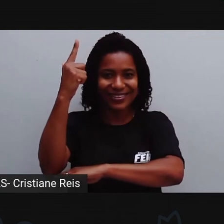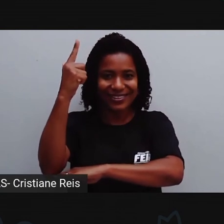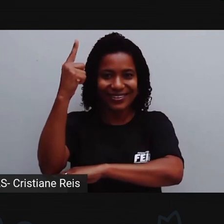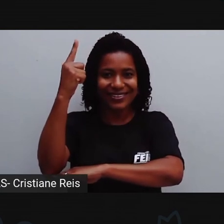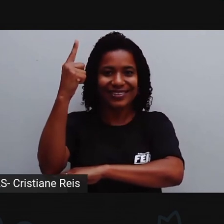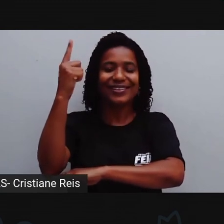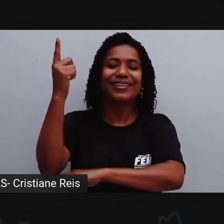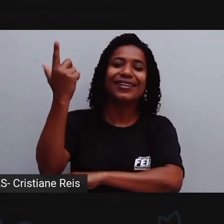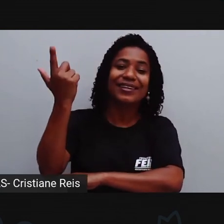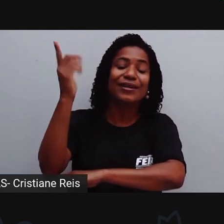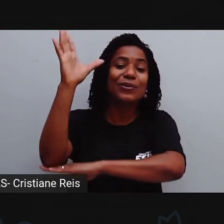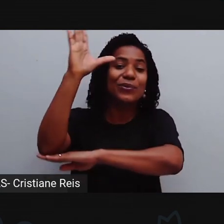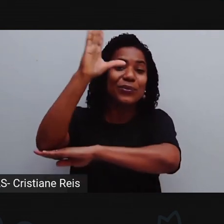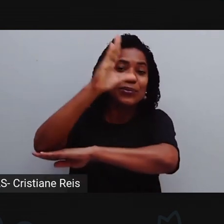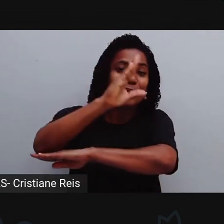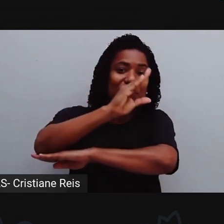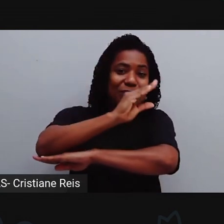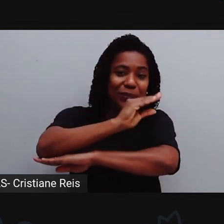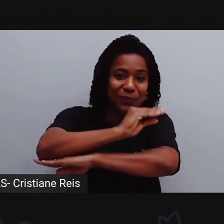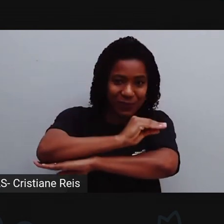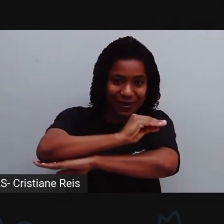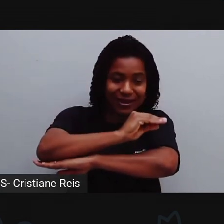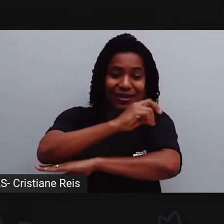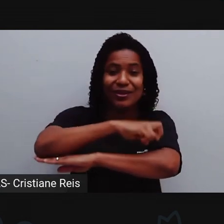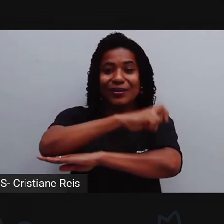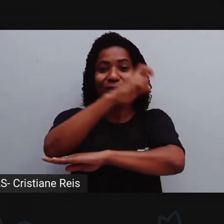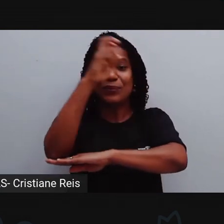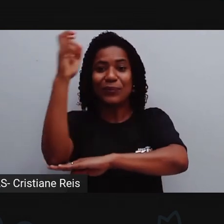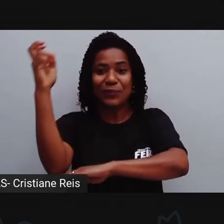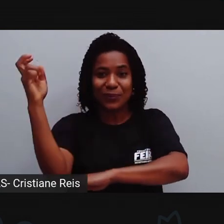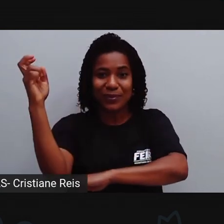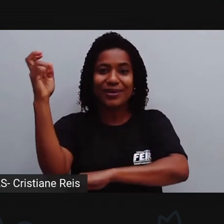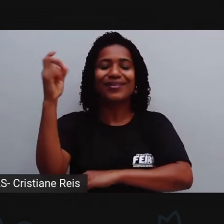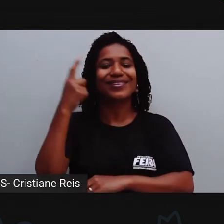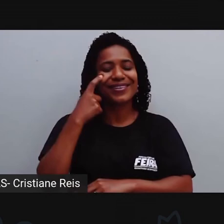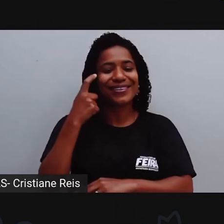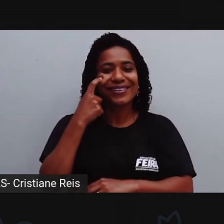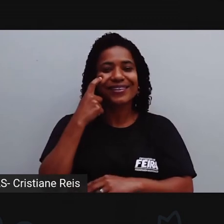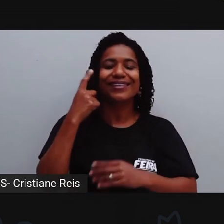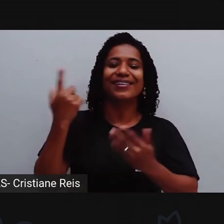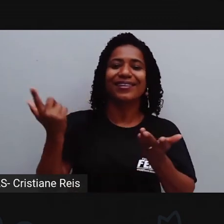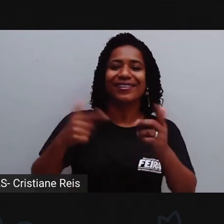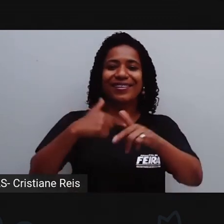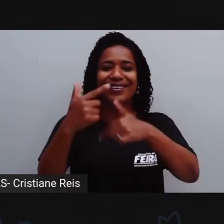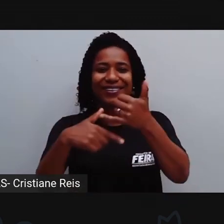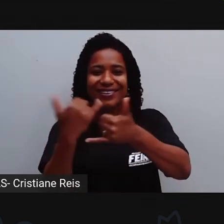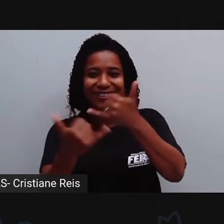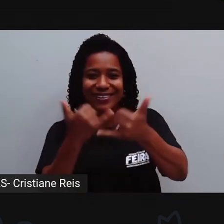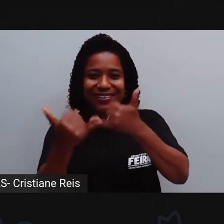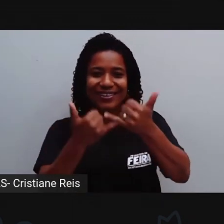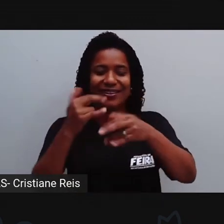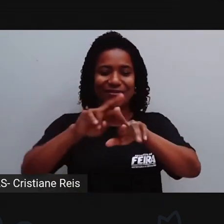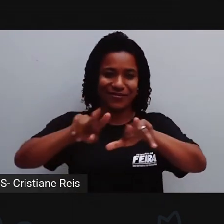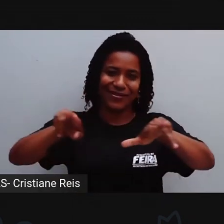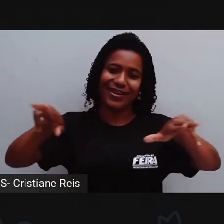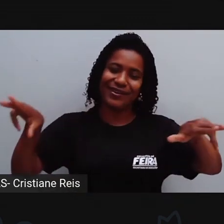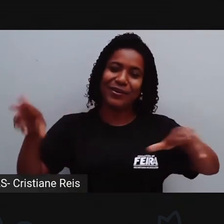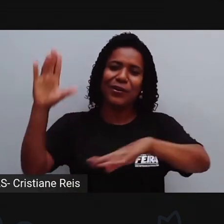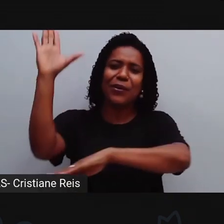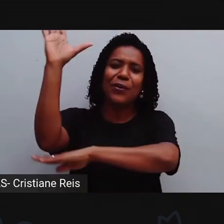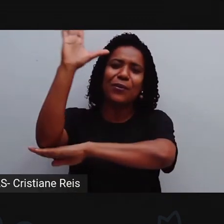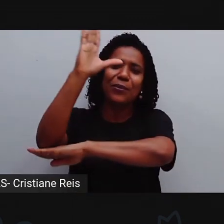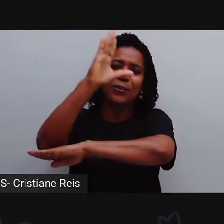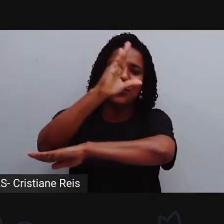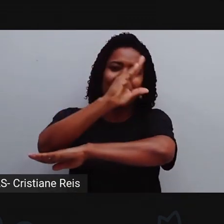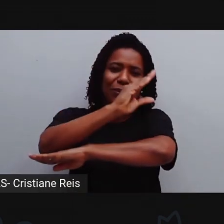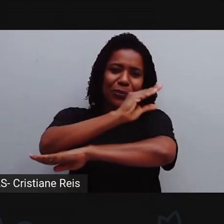dia. É o momento em que vocês vão realizar esse tipo de atividade. E a noite, que é a